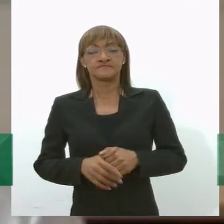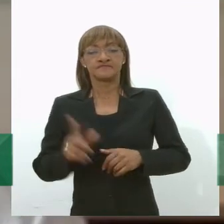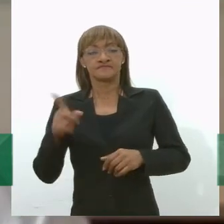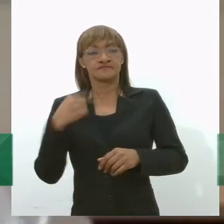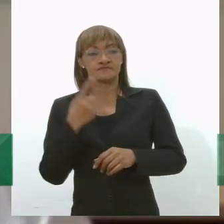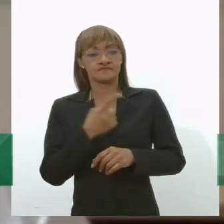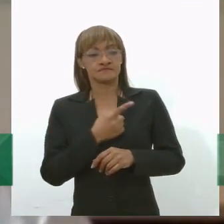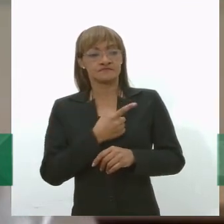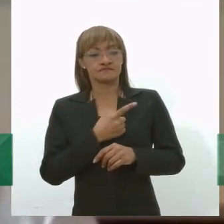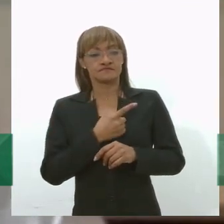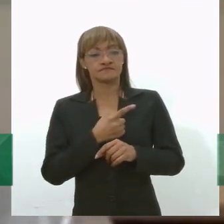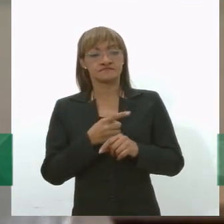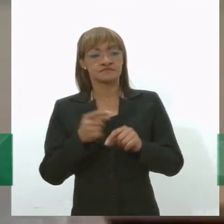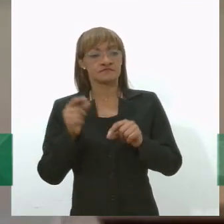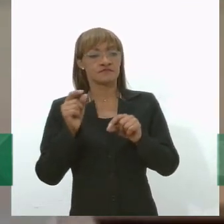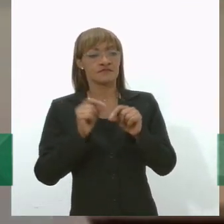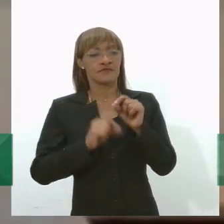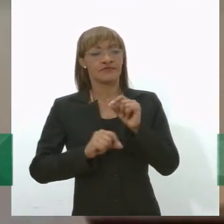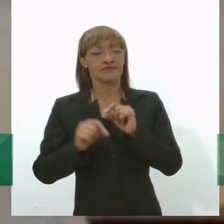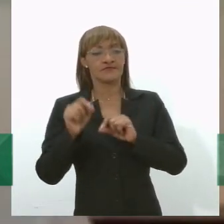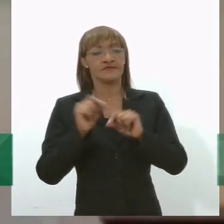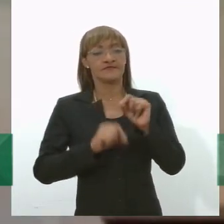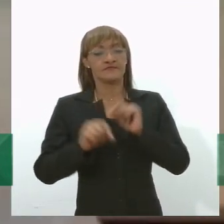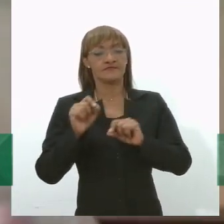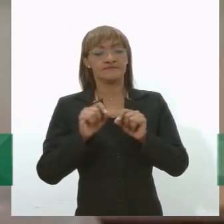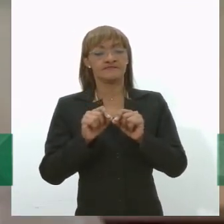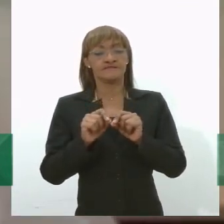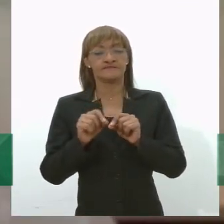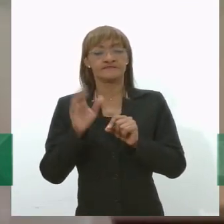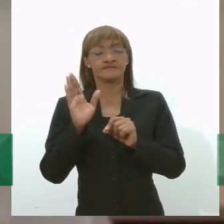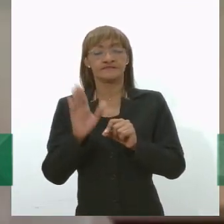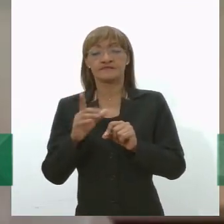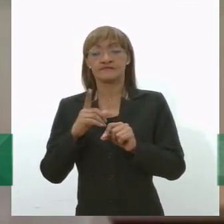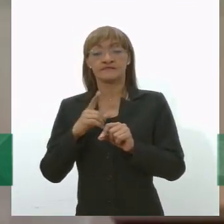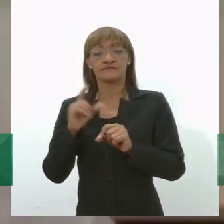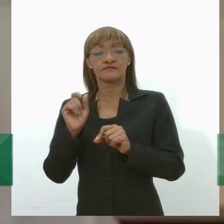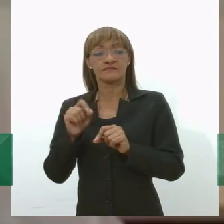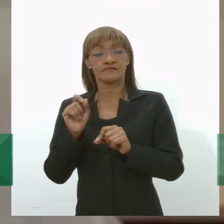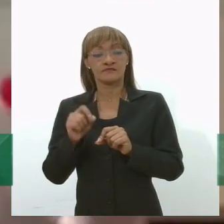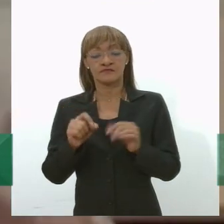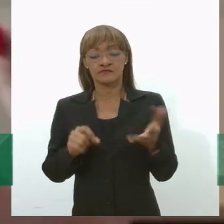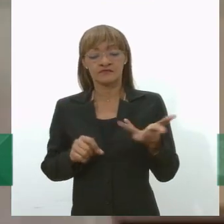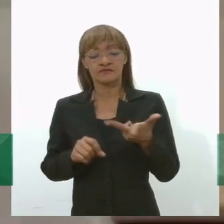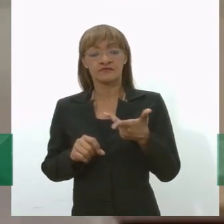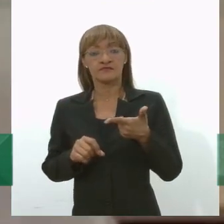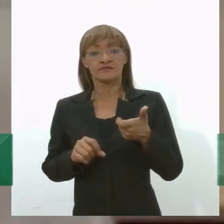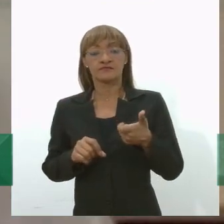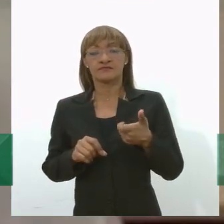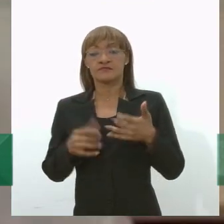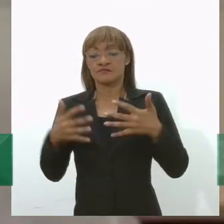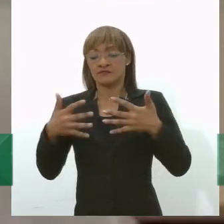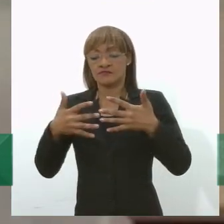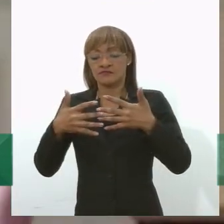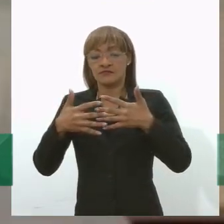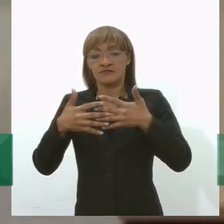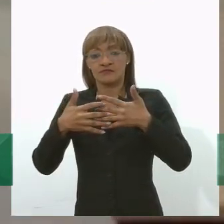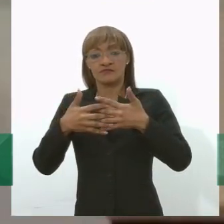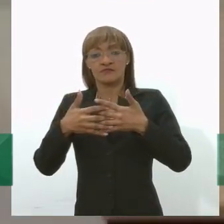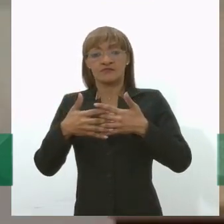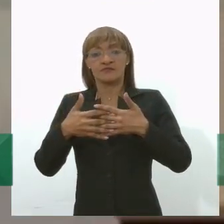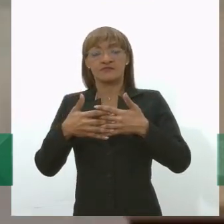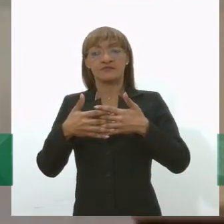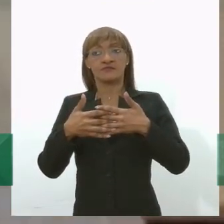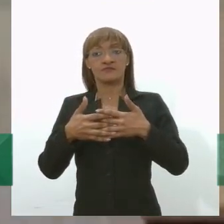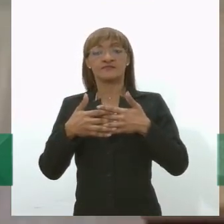desses contratos de concessão a produção do biometano uma forma de casar essa oferta de biometano dentro do